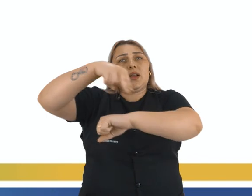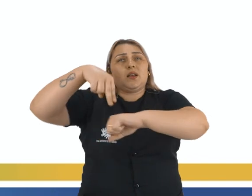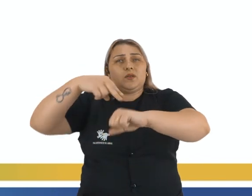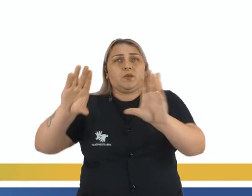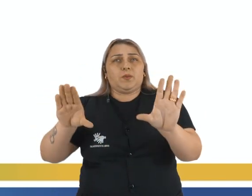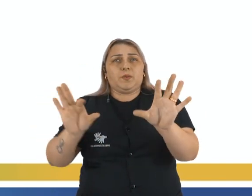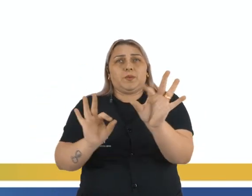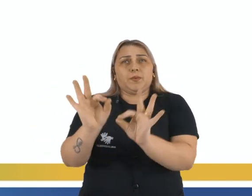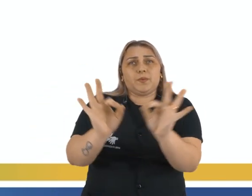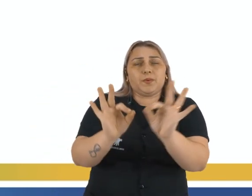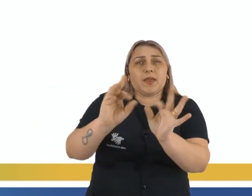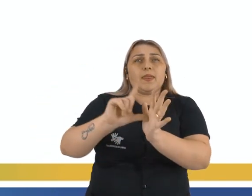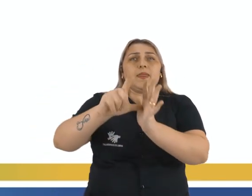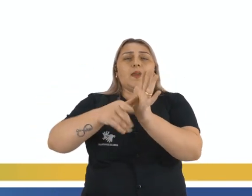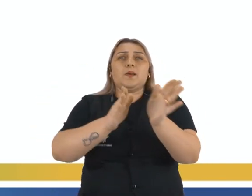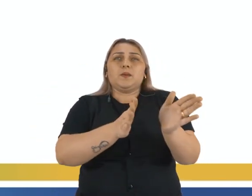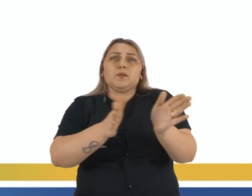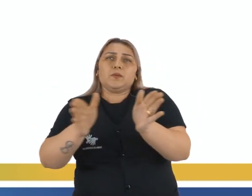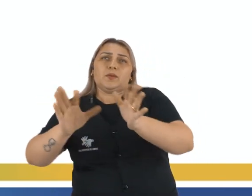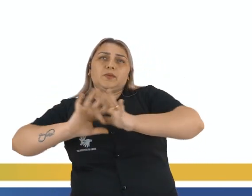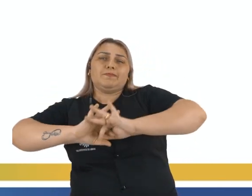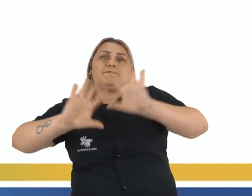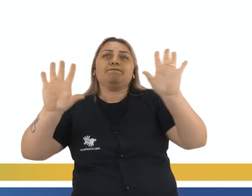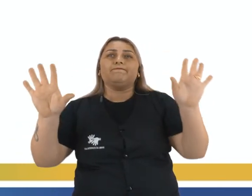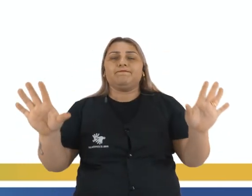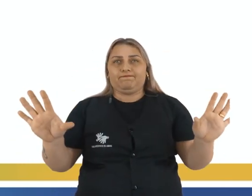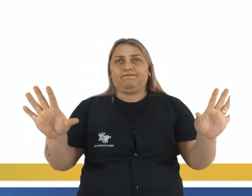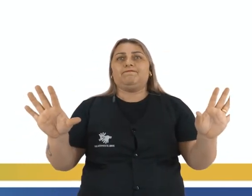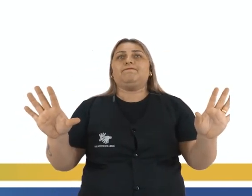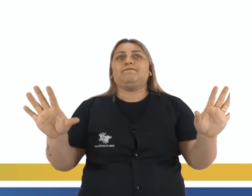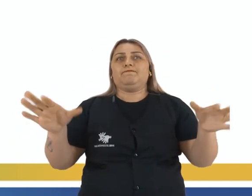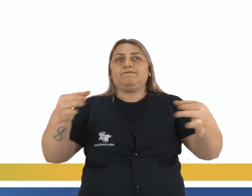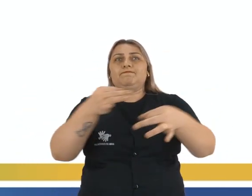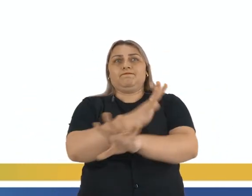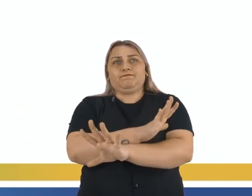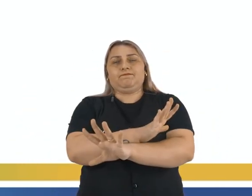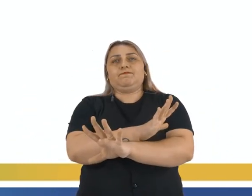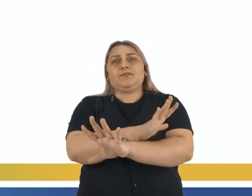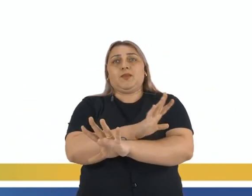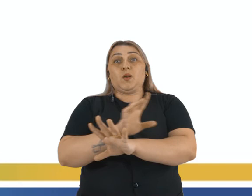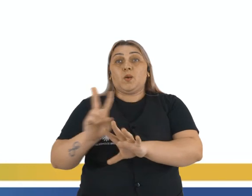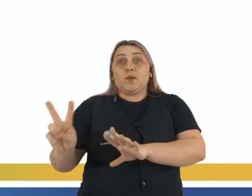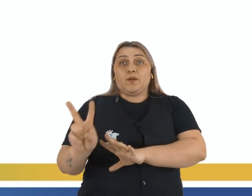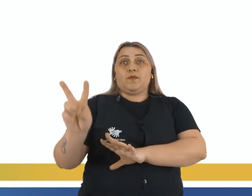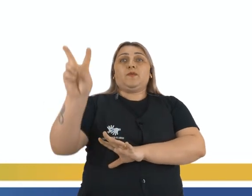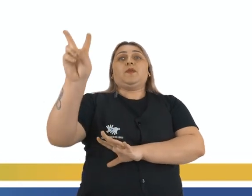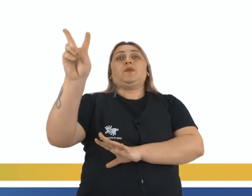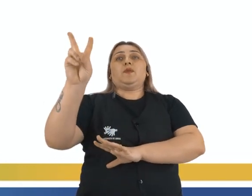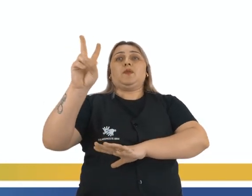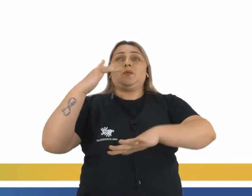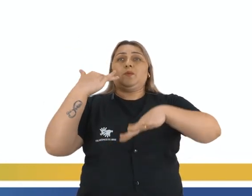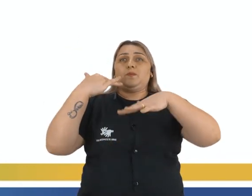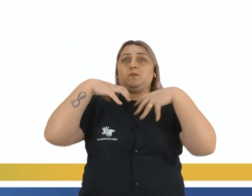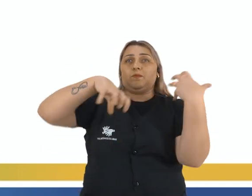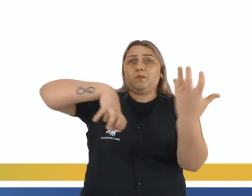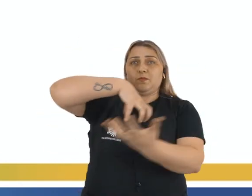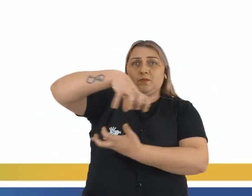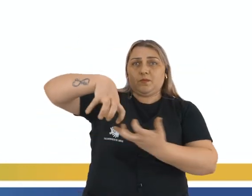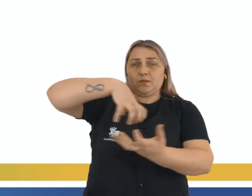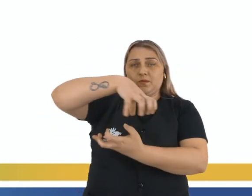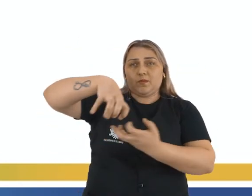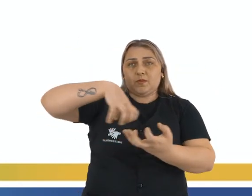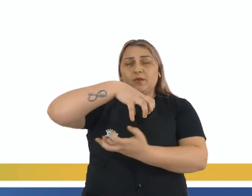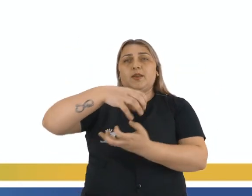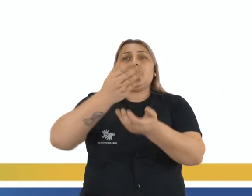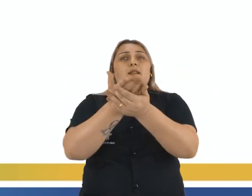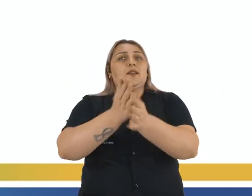após o processo de independência se concluir, né, com a vitória desse movimento aí que